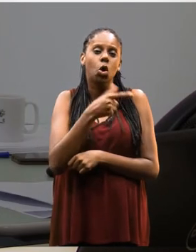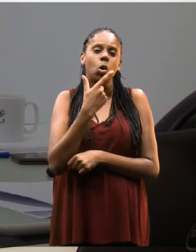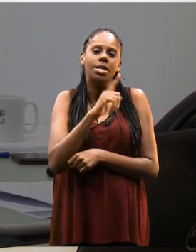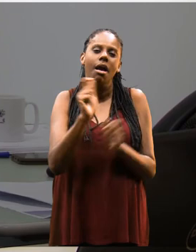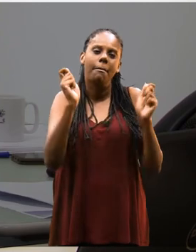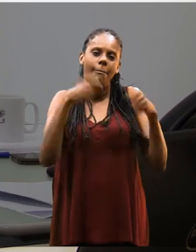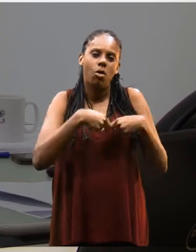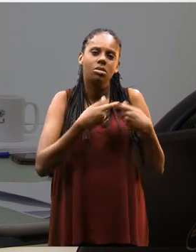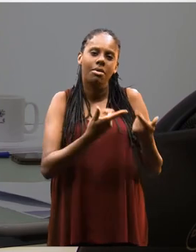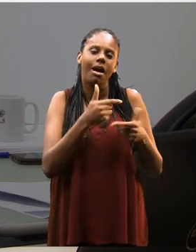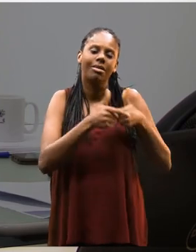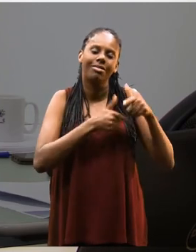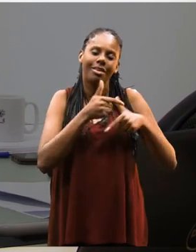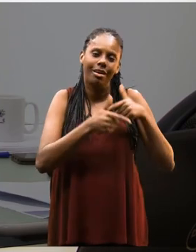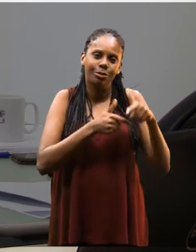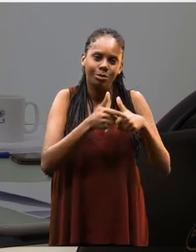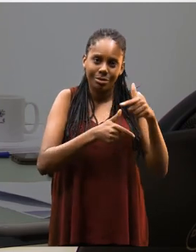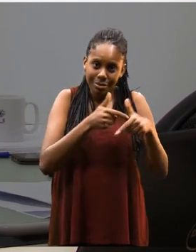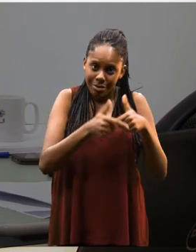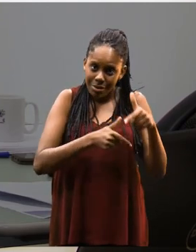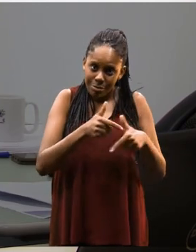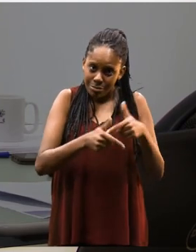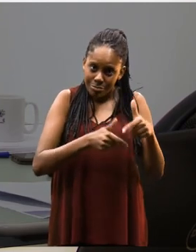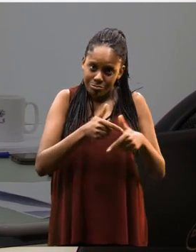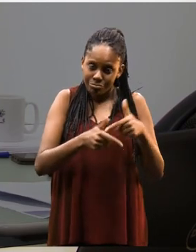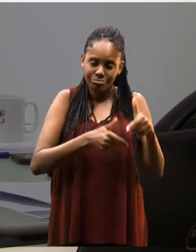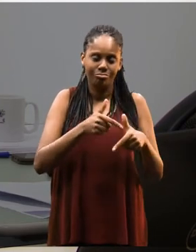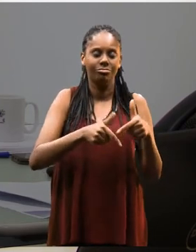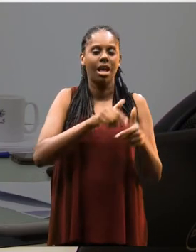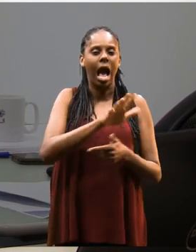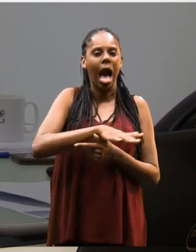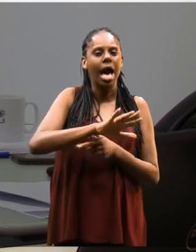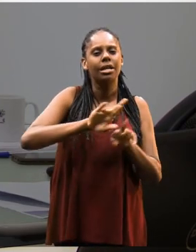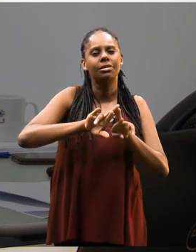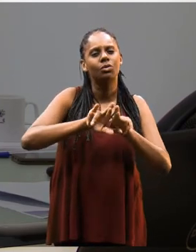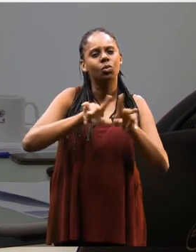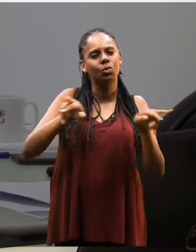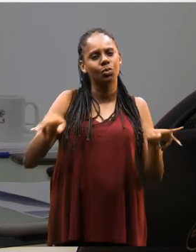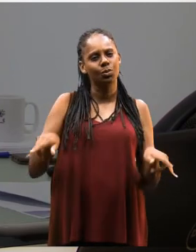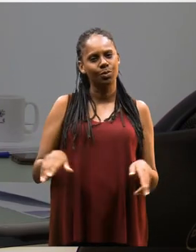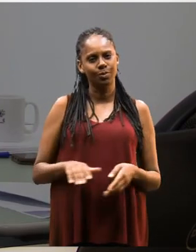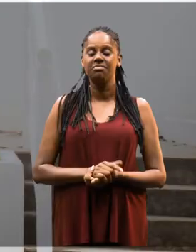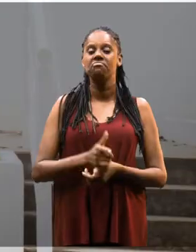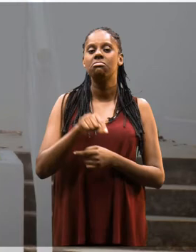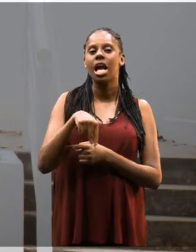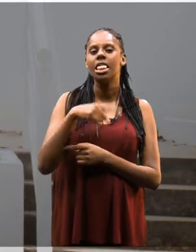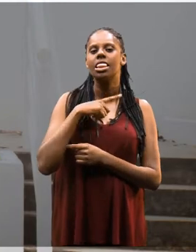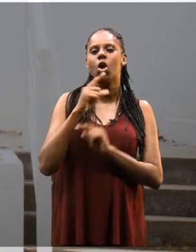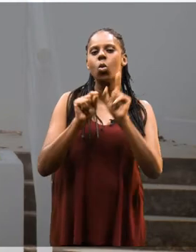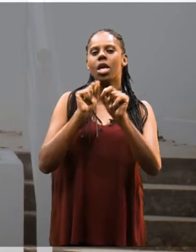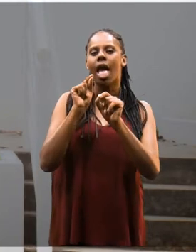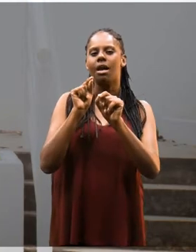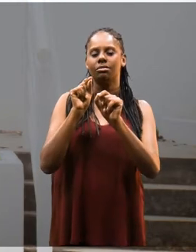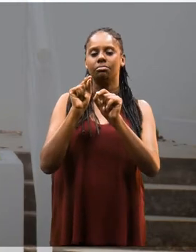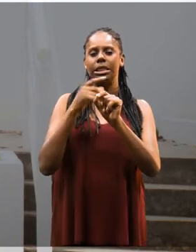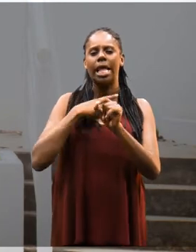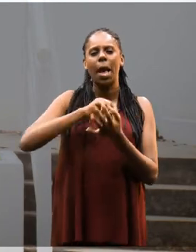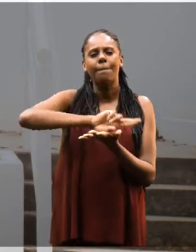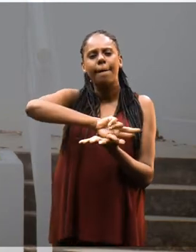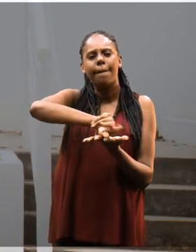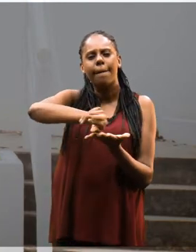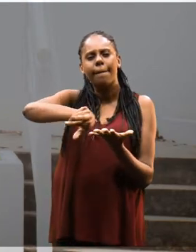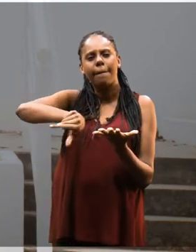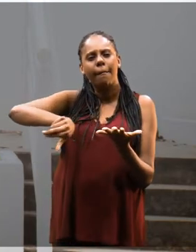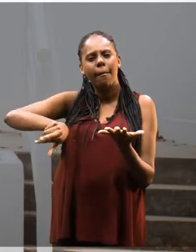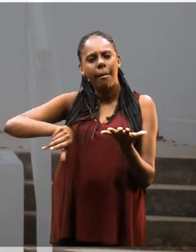traz ele essa possibilidade de atuação em diversas áreas. Aqui a gente tem uma extensão